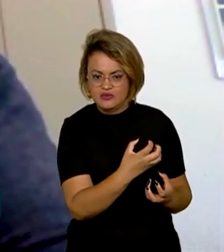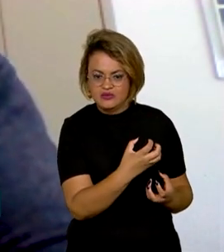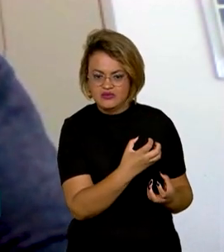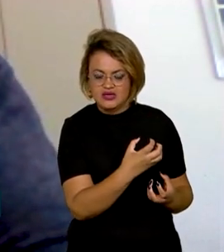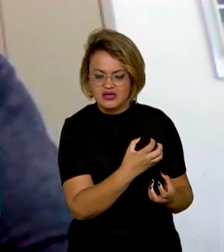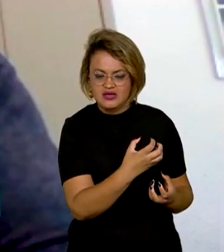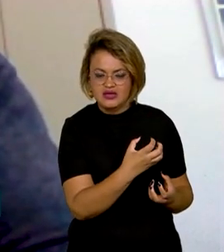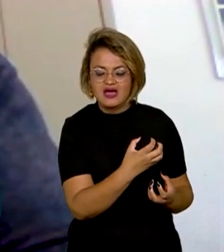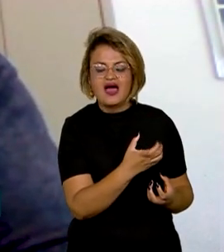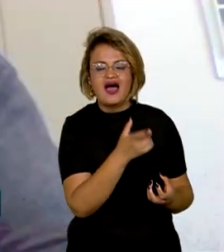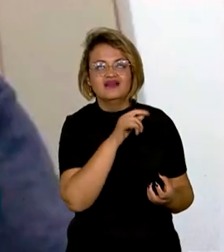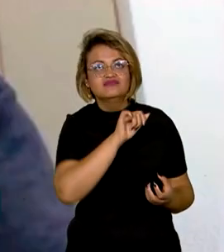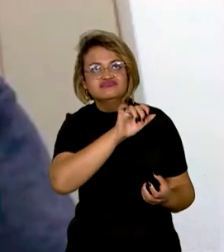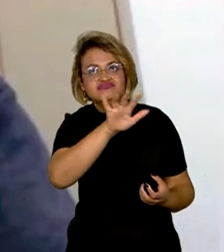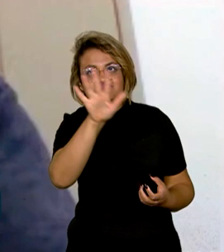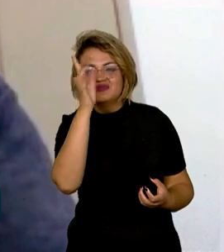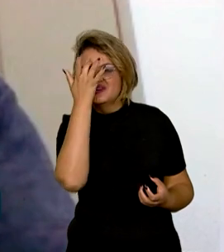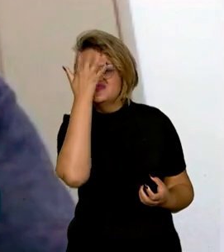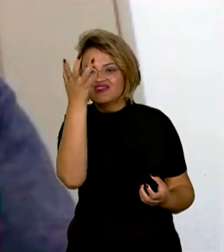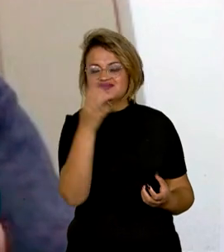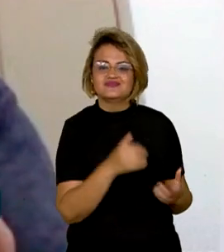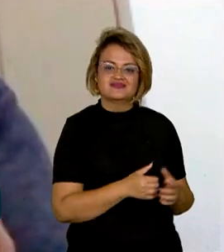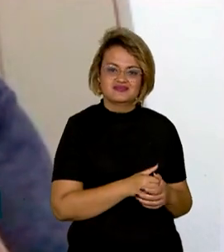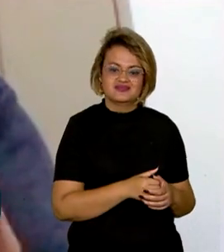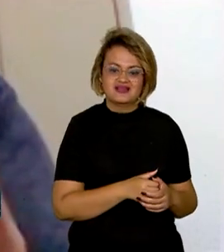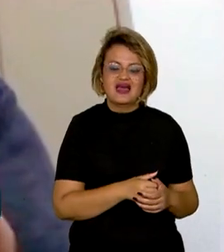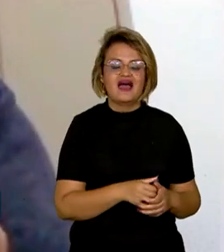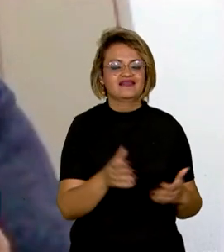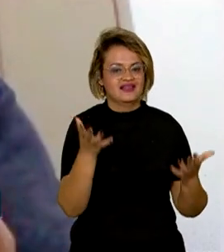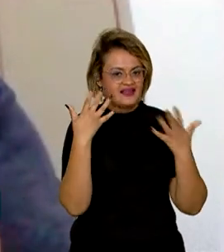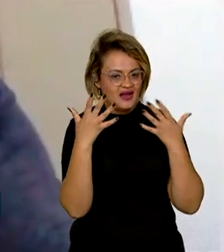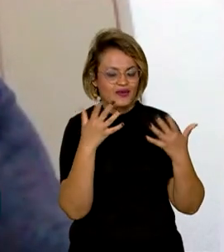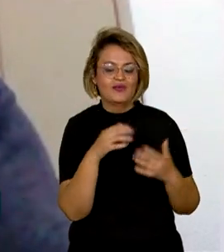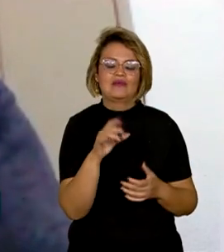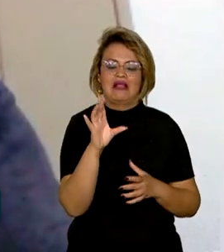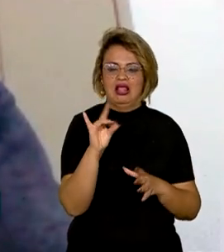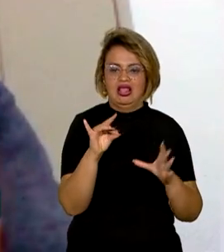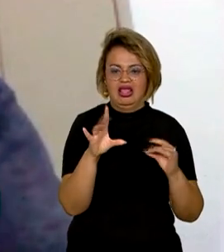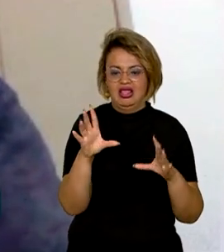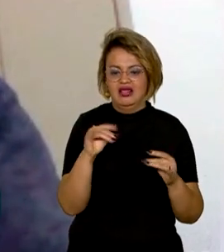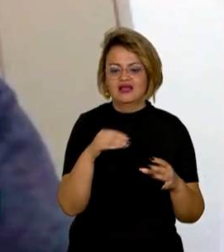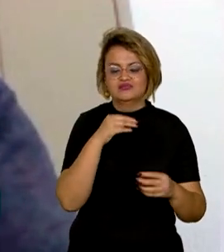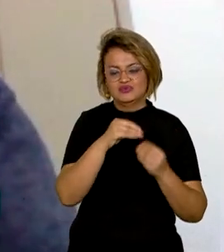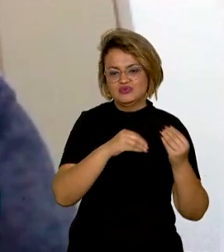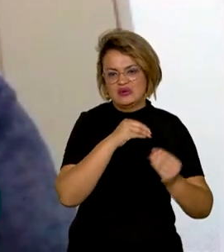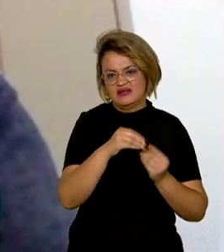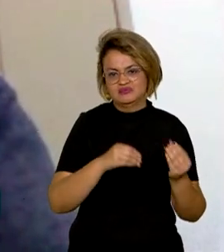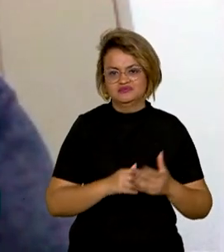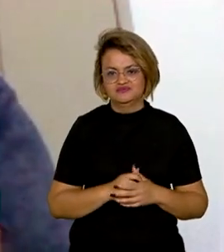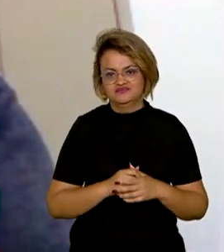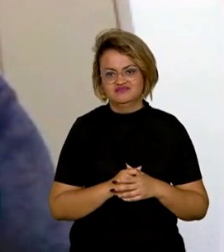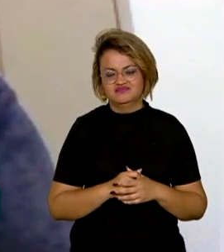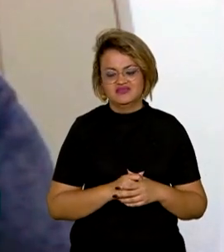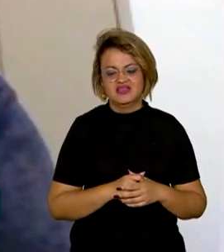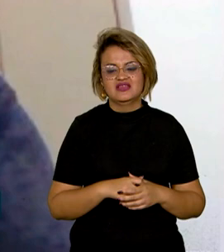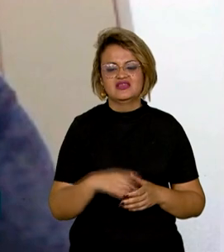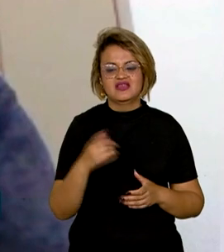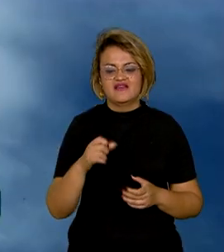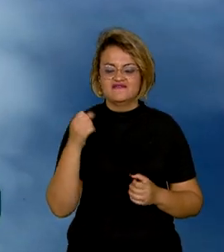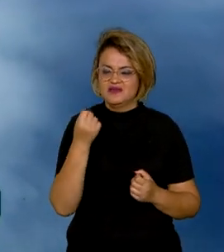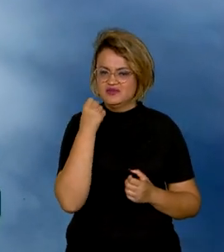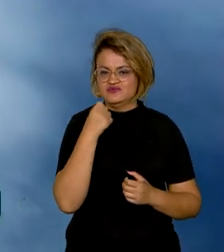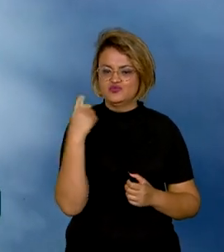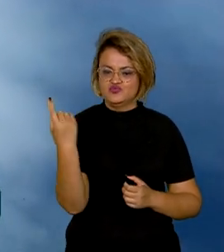acaba também evaporando mais. Você acaba tendo calor e umidade como fontes de energia para intensificar o